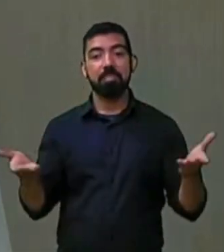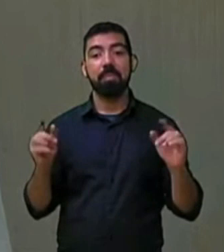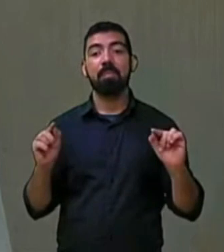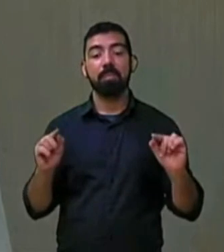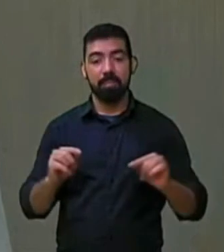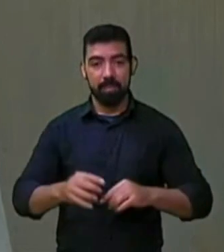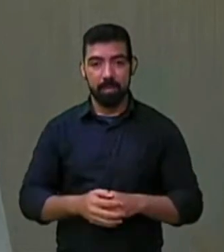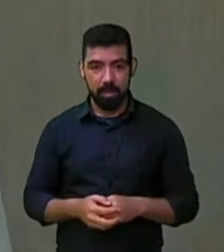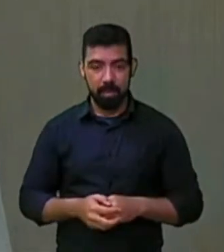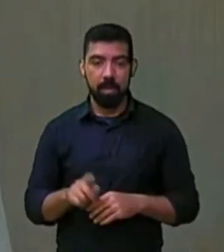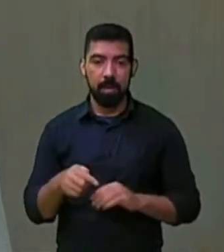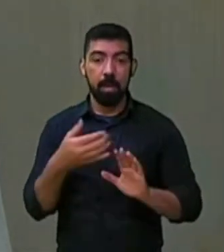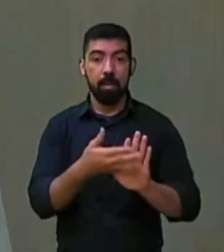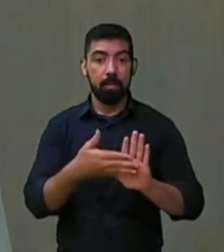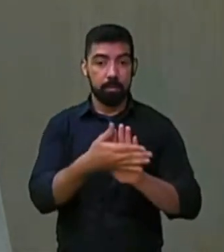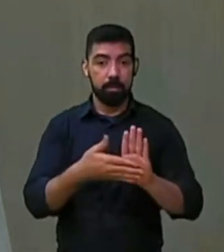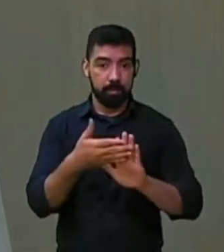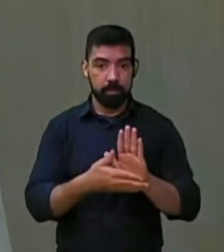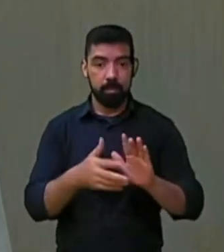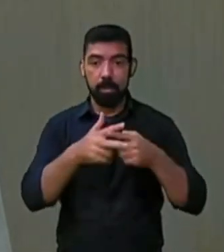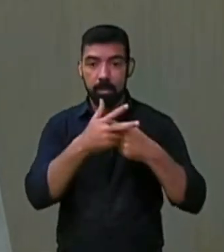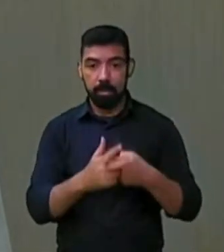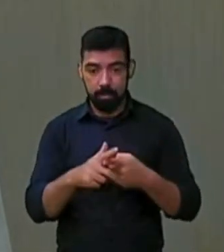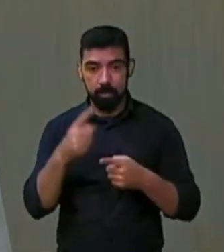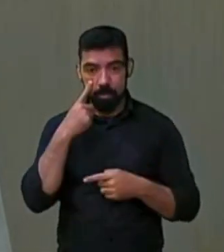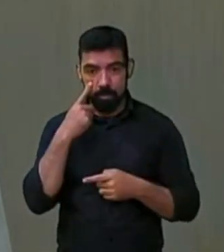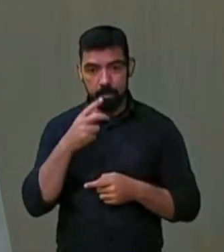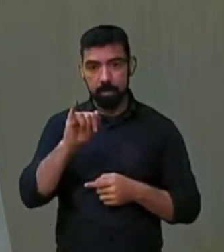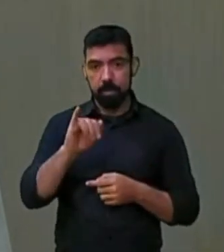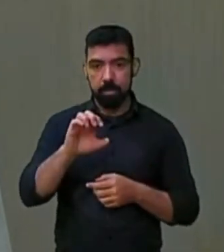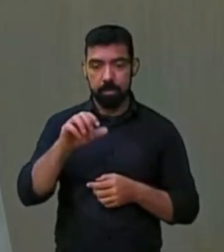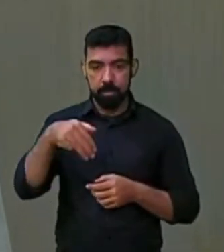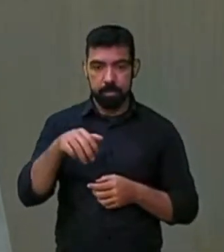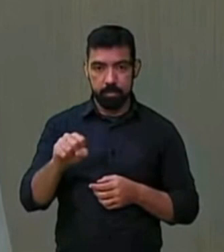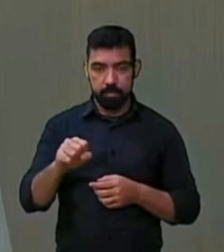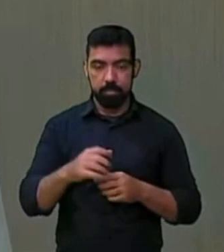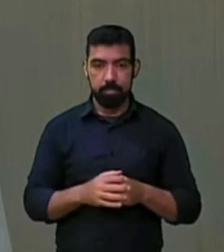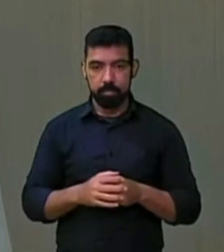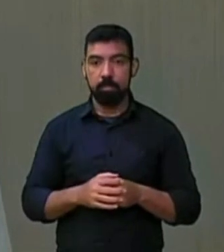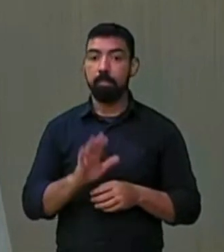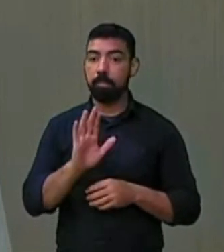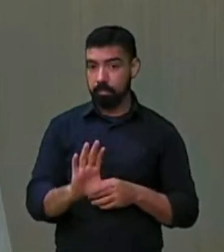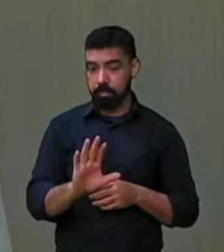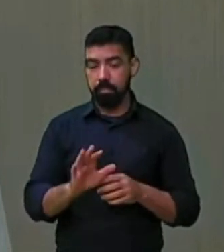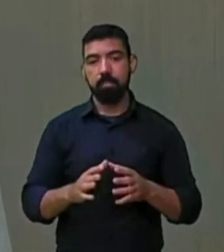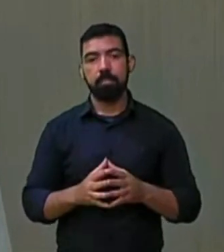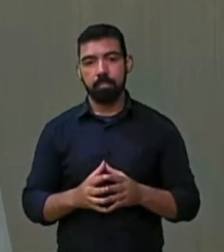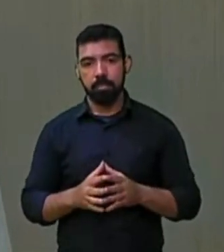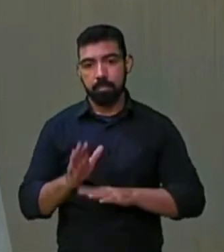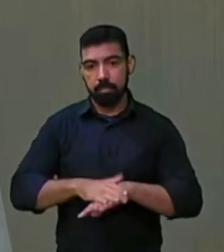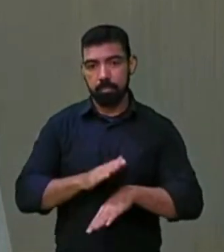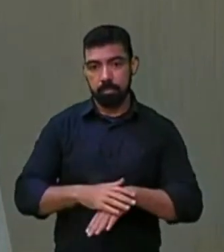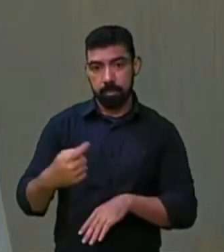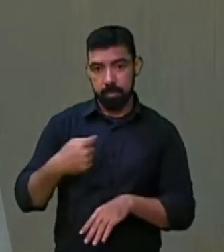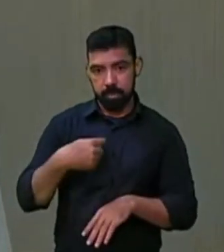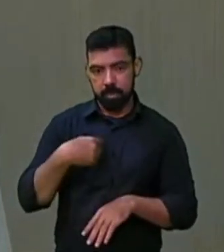Uma matéria revisando o ICMS. E, para não dizer que sou eu que